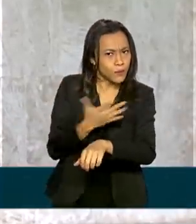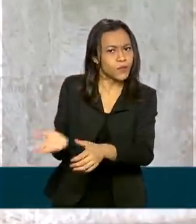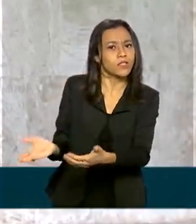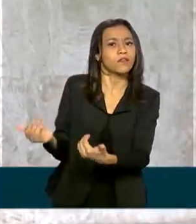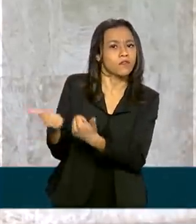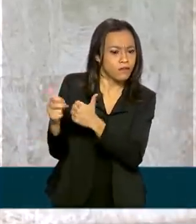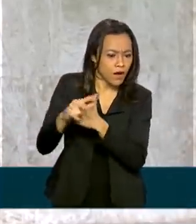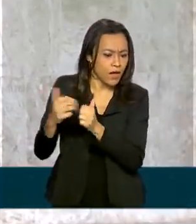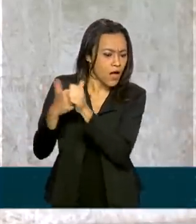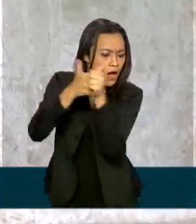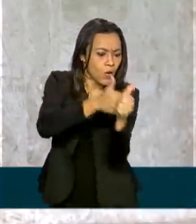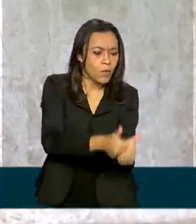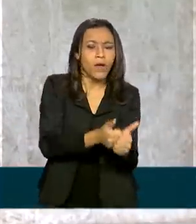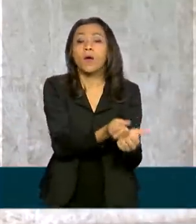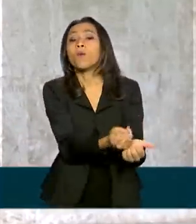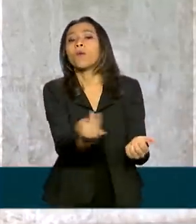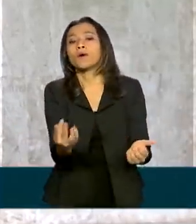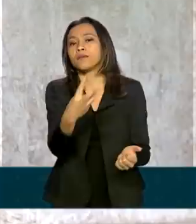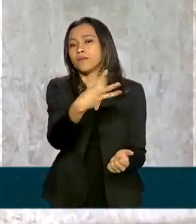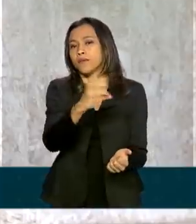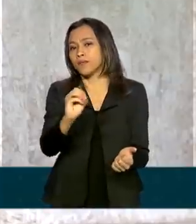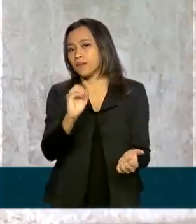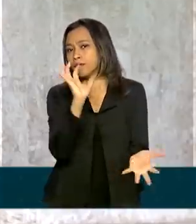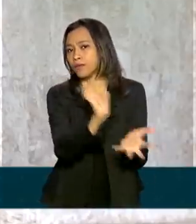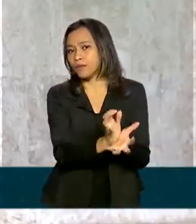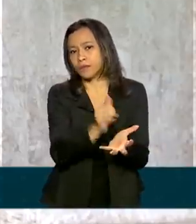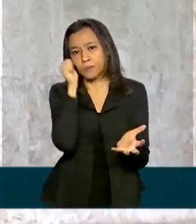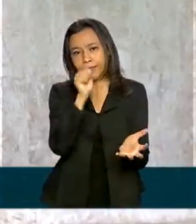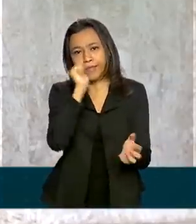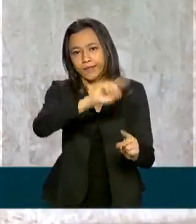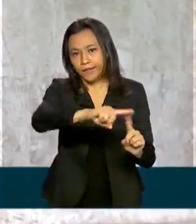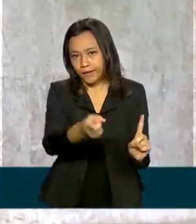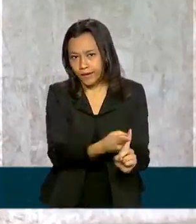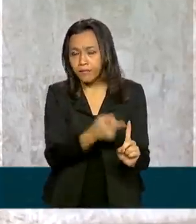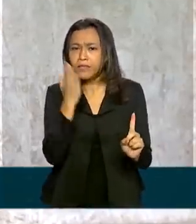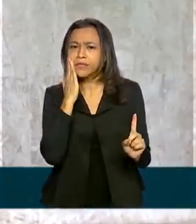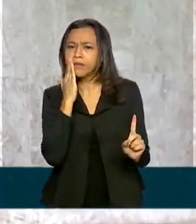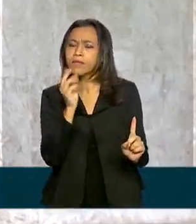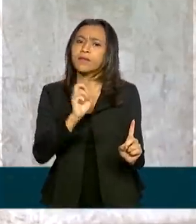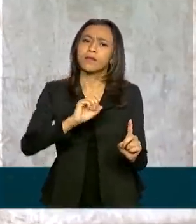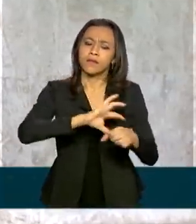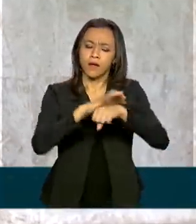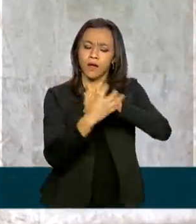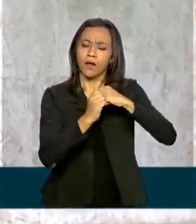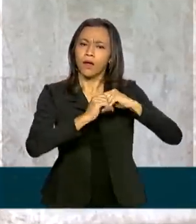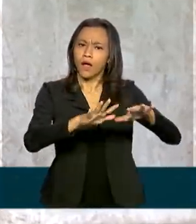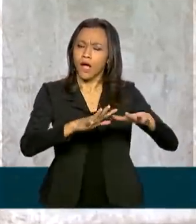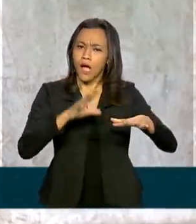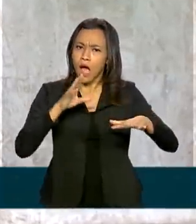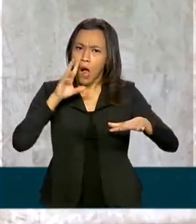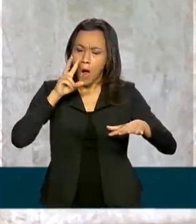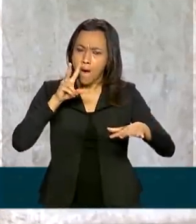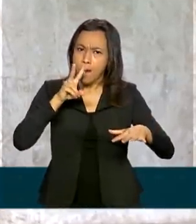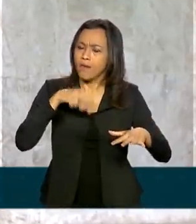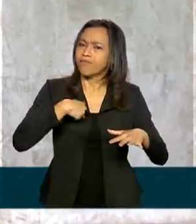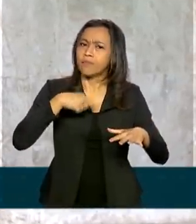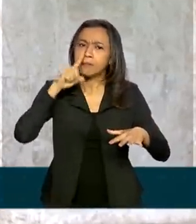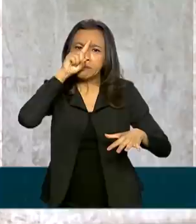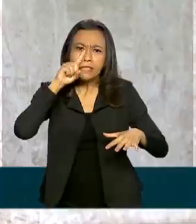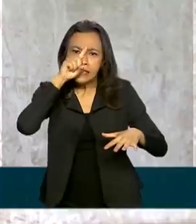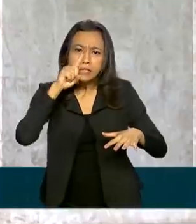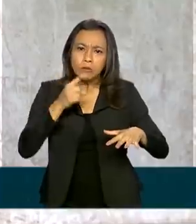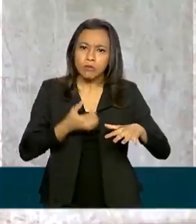acompanhar 300 gestantes para avaliar, por exemplo, se a Covid-19 aumenta o risco de abortamento,